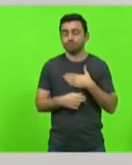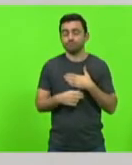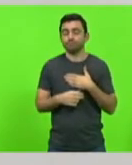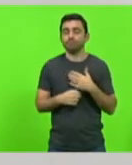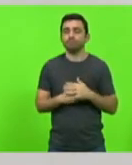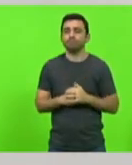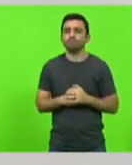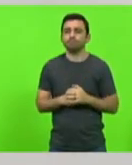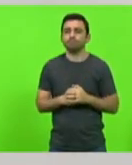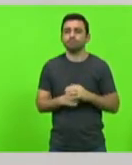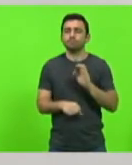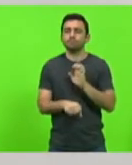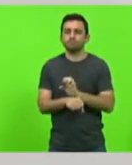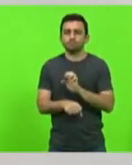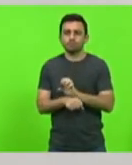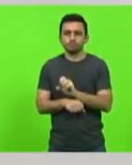Nosso Estado, nós temos